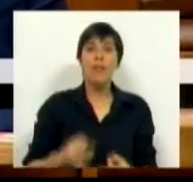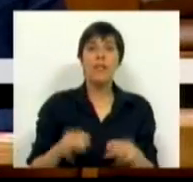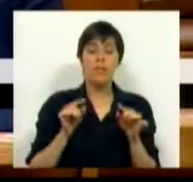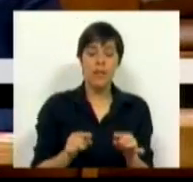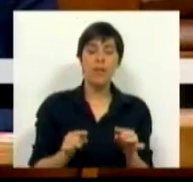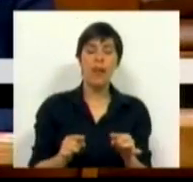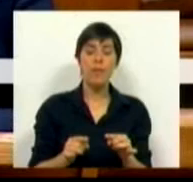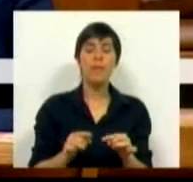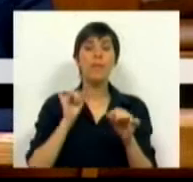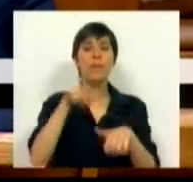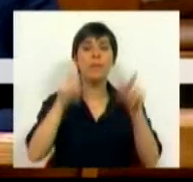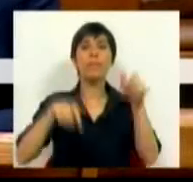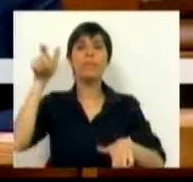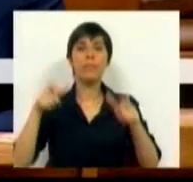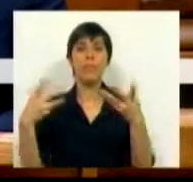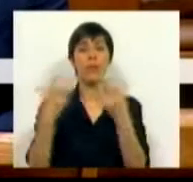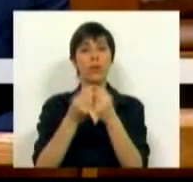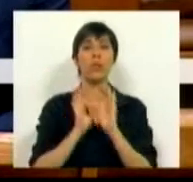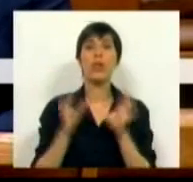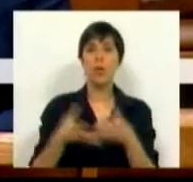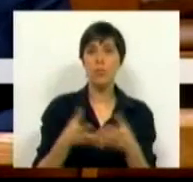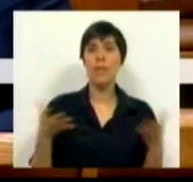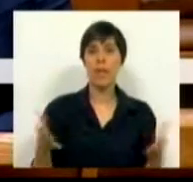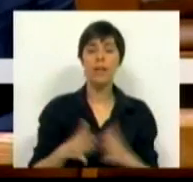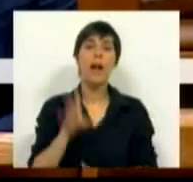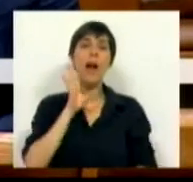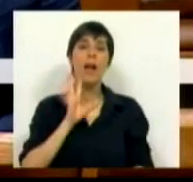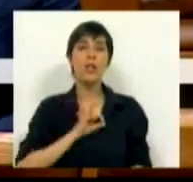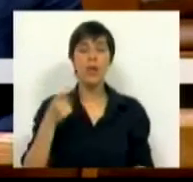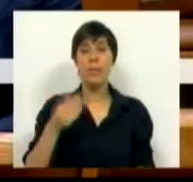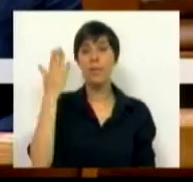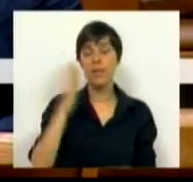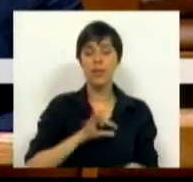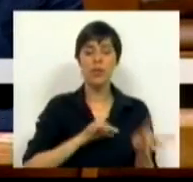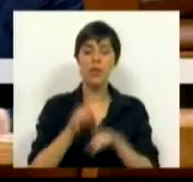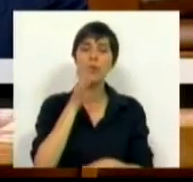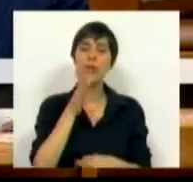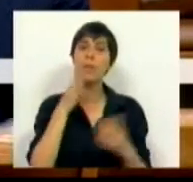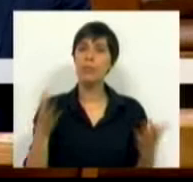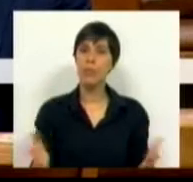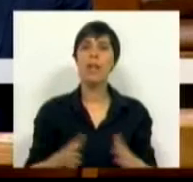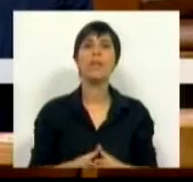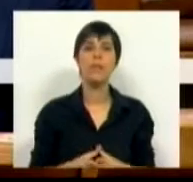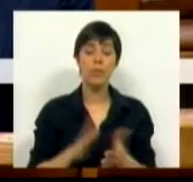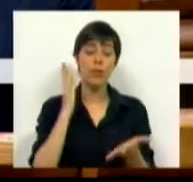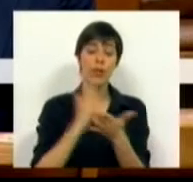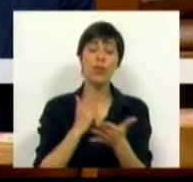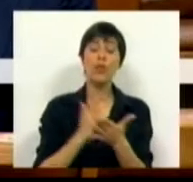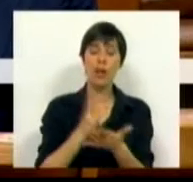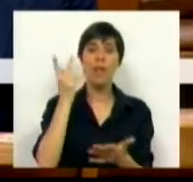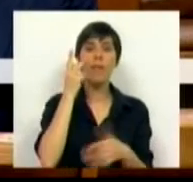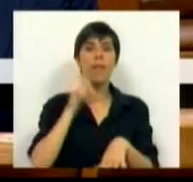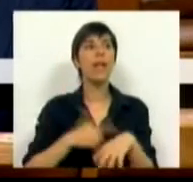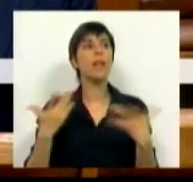destas e dos seus agentes juntos da comunidade. Sra. Presidente, Sras. e Srs. Deputados, as escolas